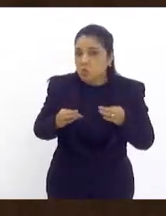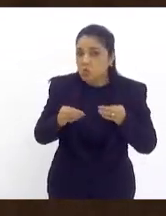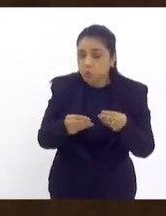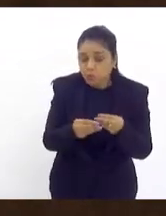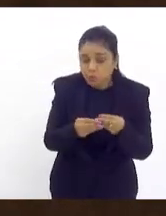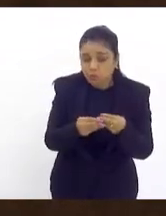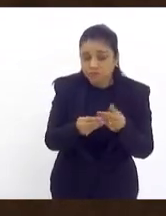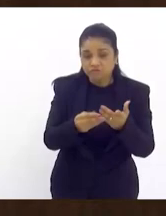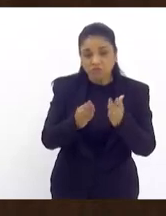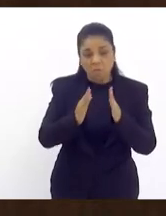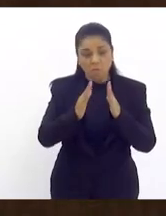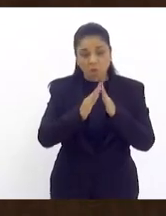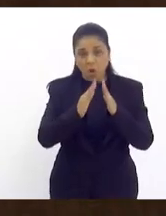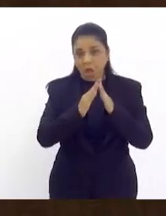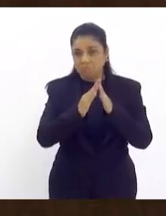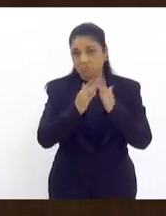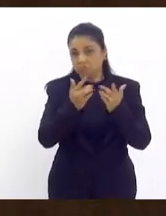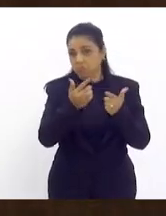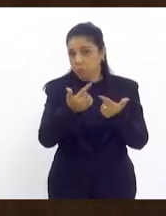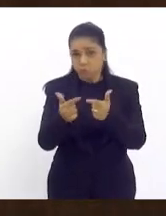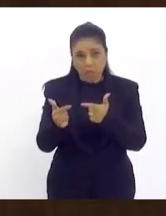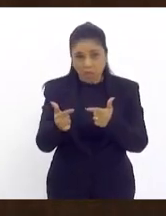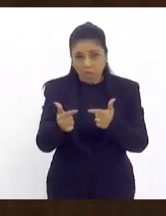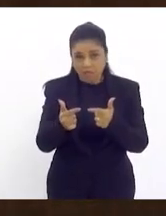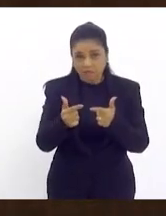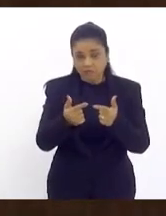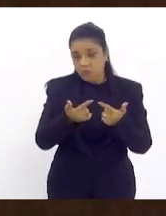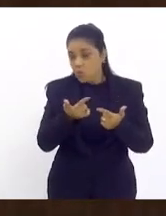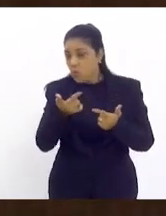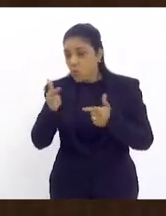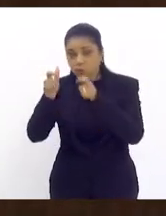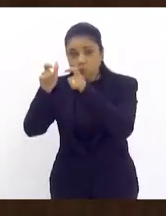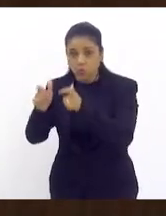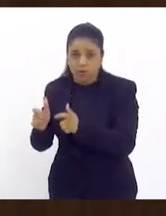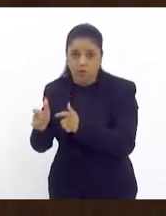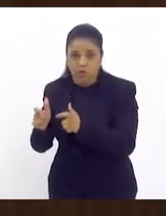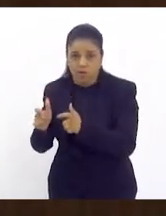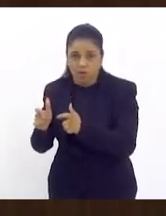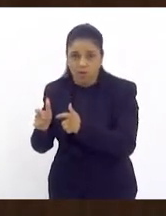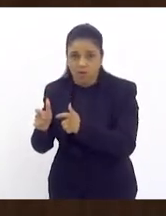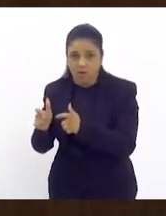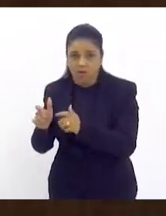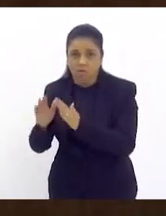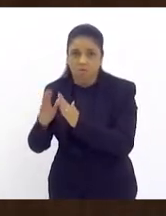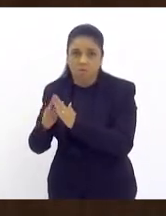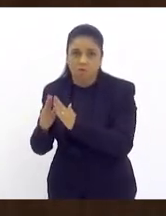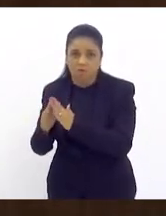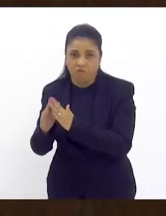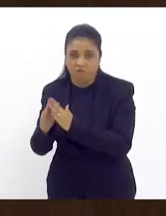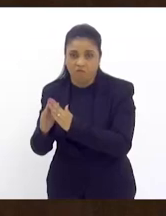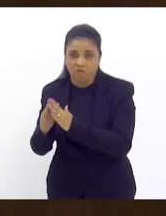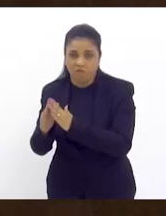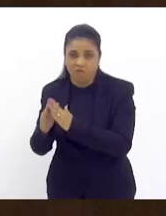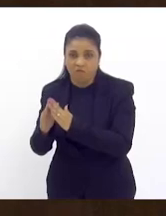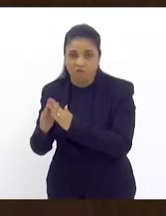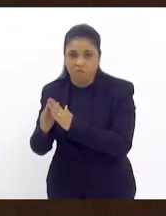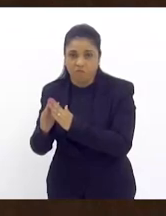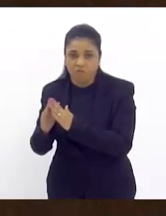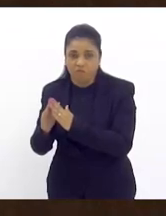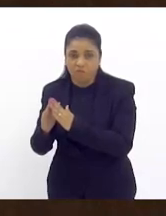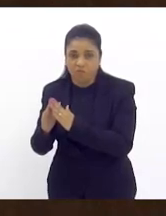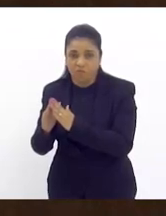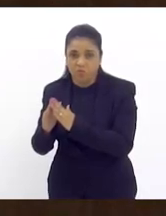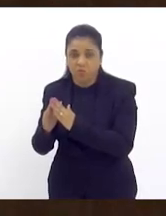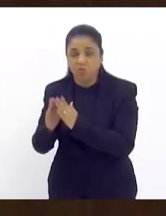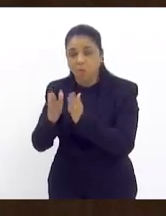local que você morava vai para uma outra região um outro imóvel provisoriamente